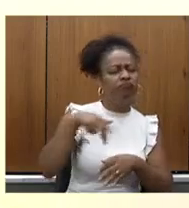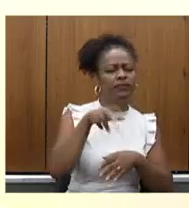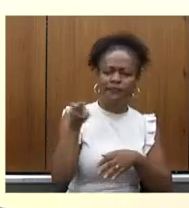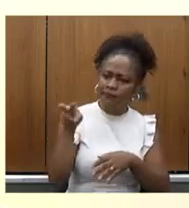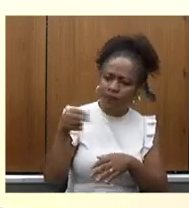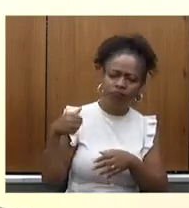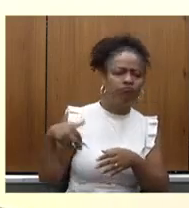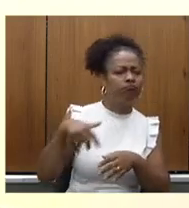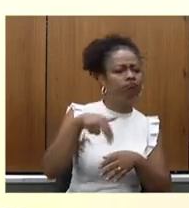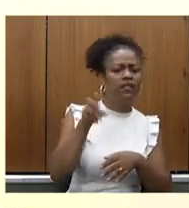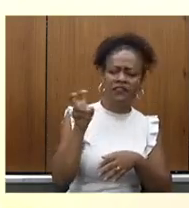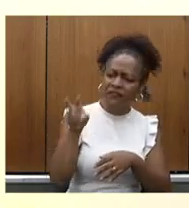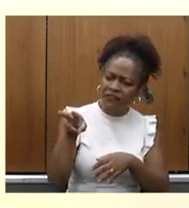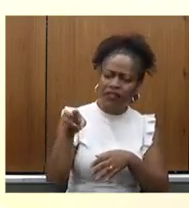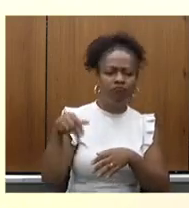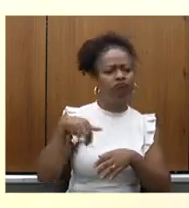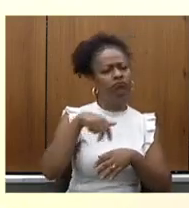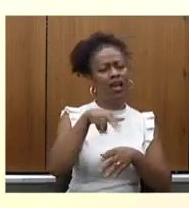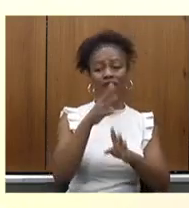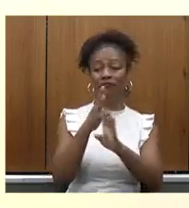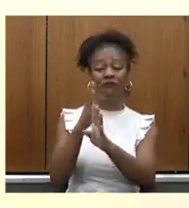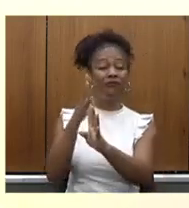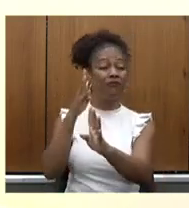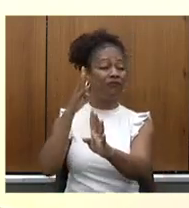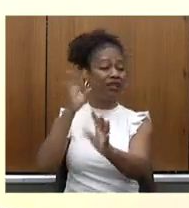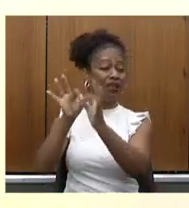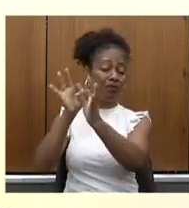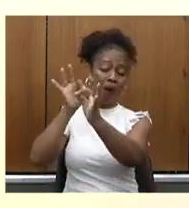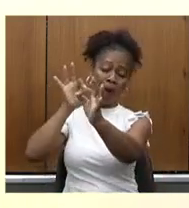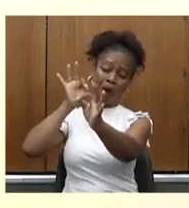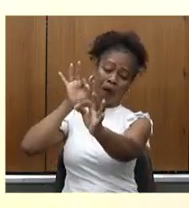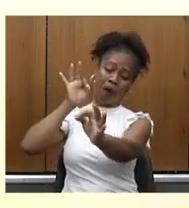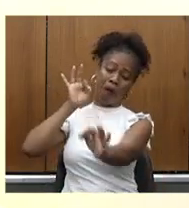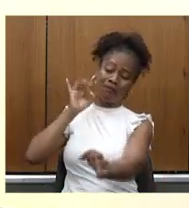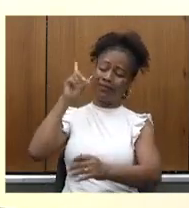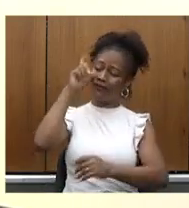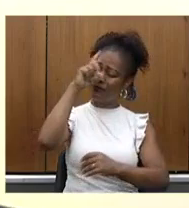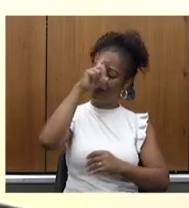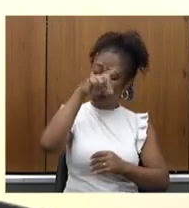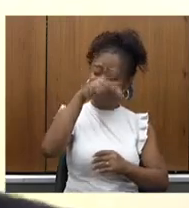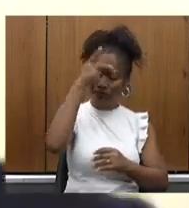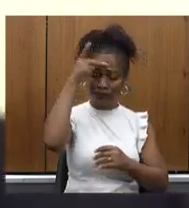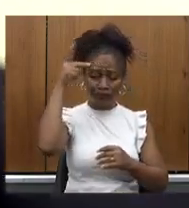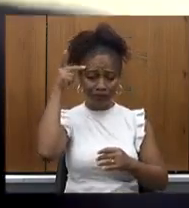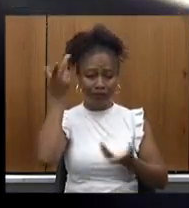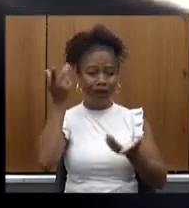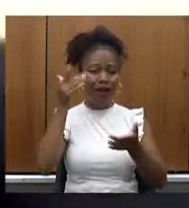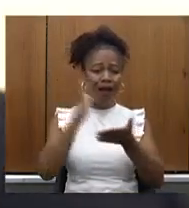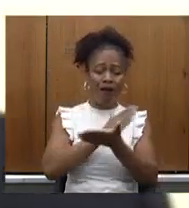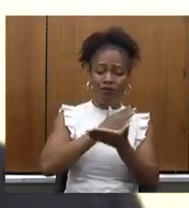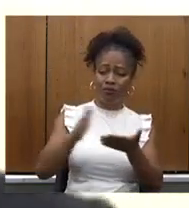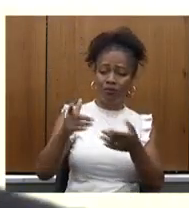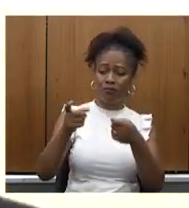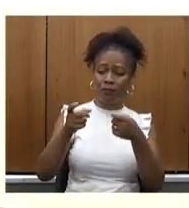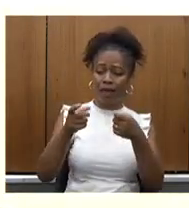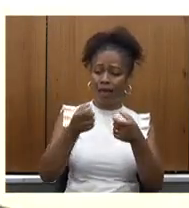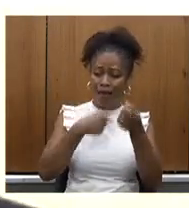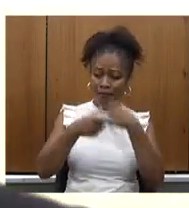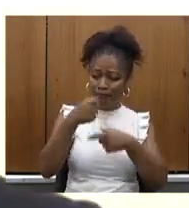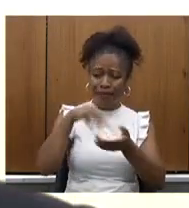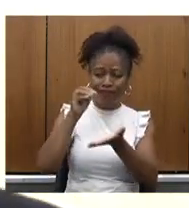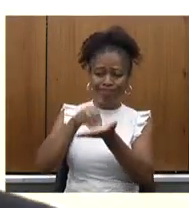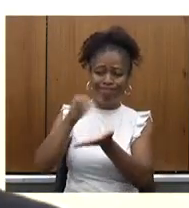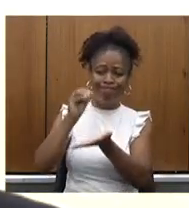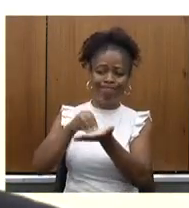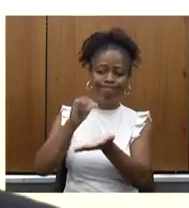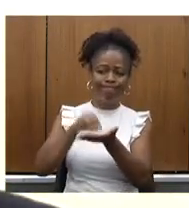e ver aquela fila enorme, a dificuldade das pessoas, em alguns momentos, faltando alguns medicamentos. Isso se repete não só